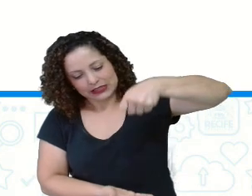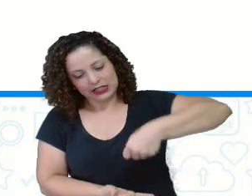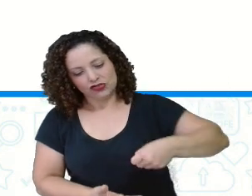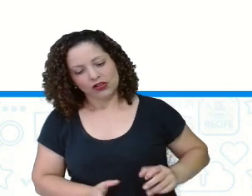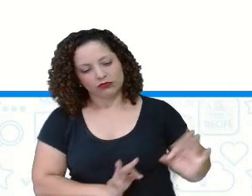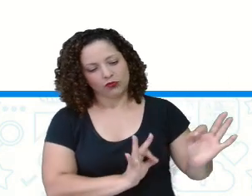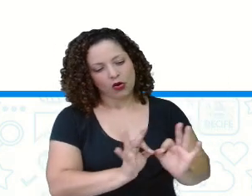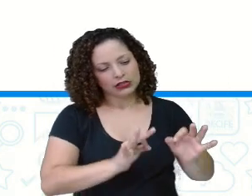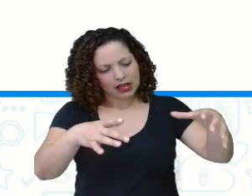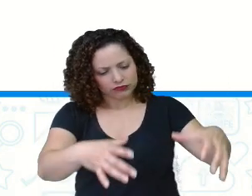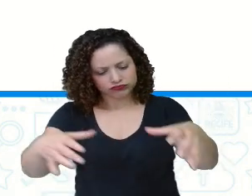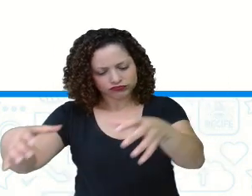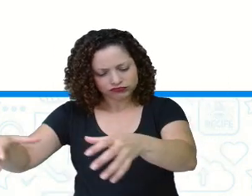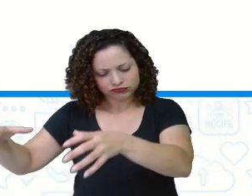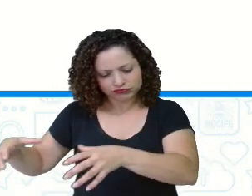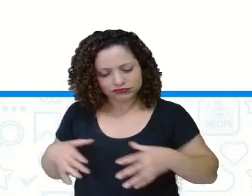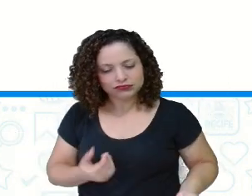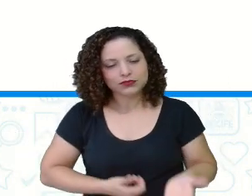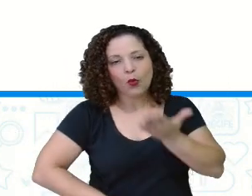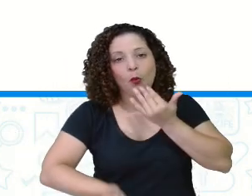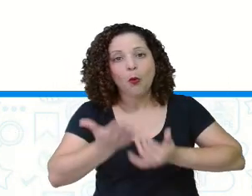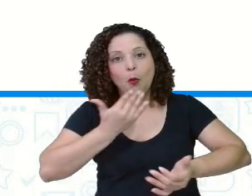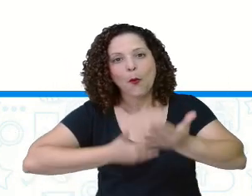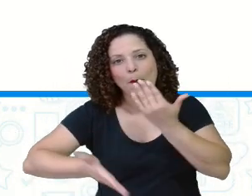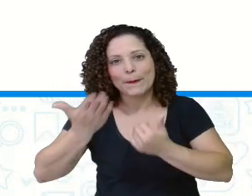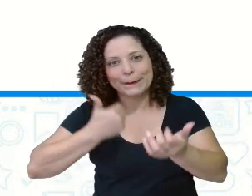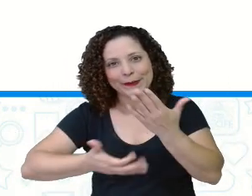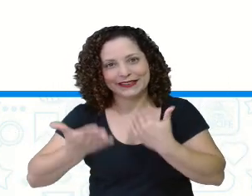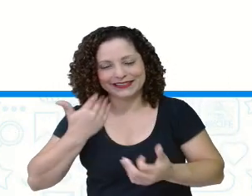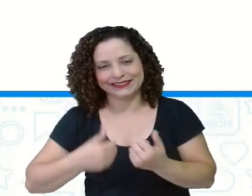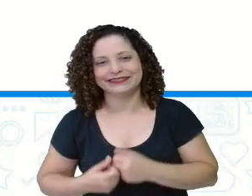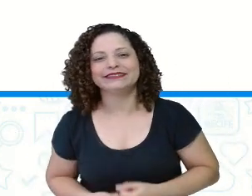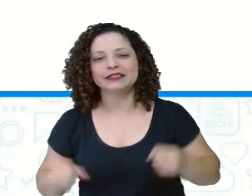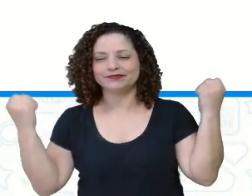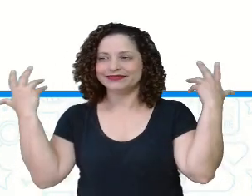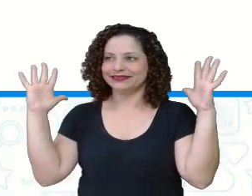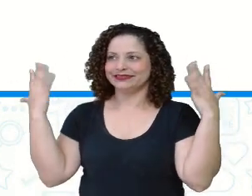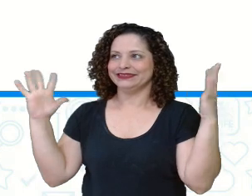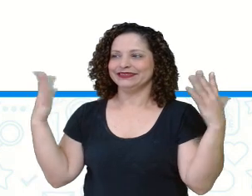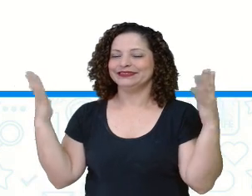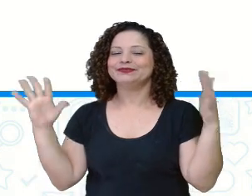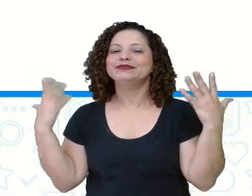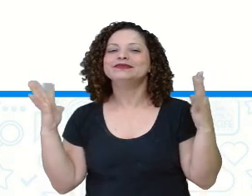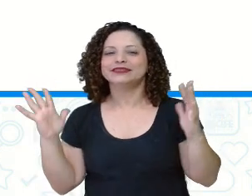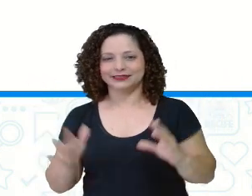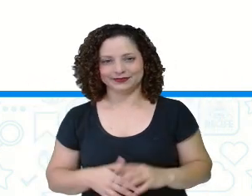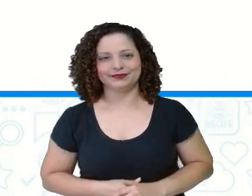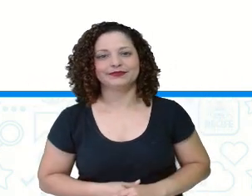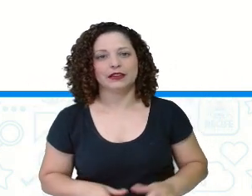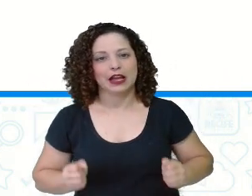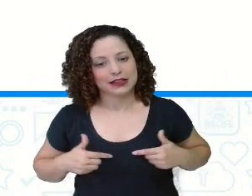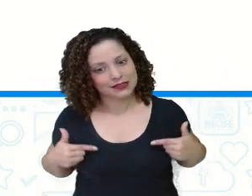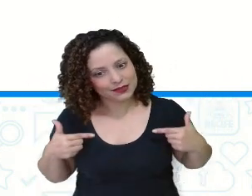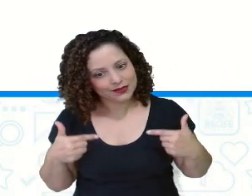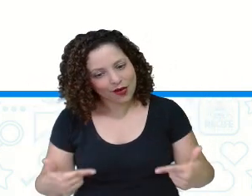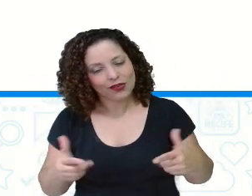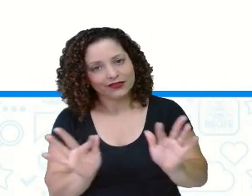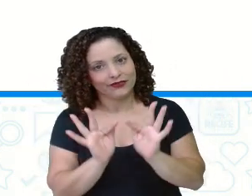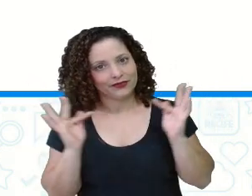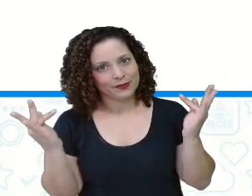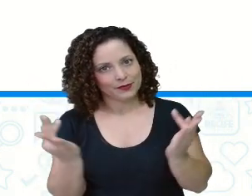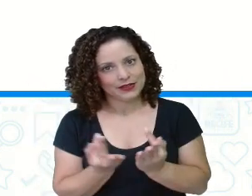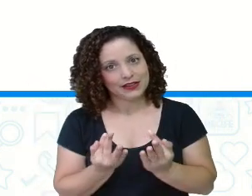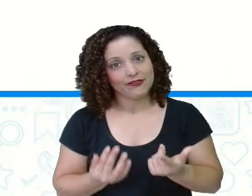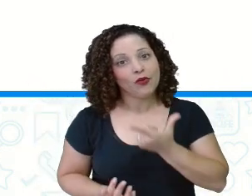eles comem ali, comemoram aquele livramento, né? A sorte daquela família